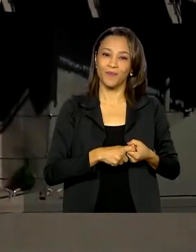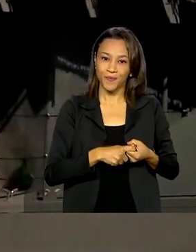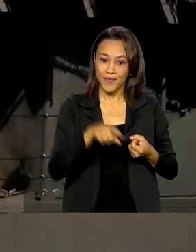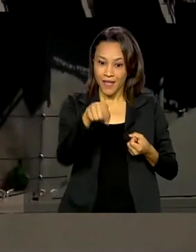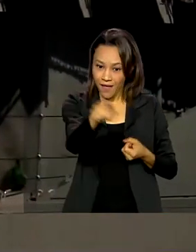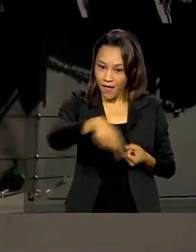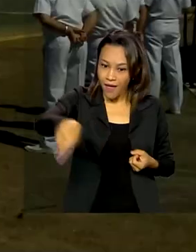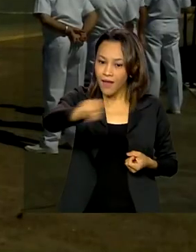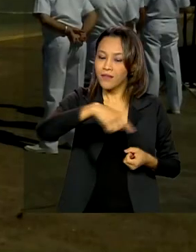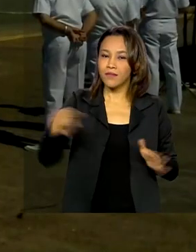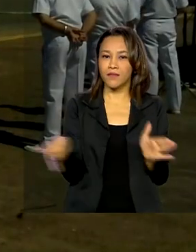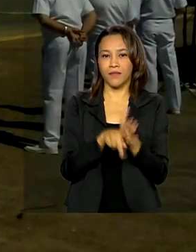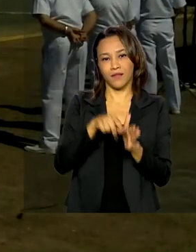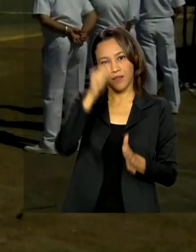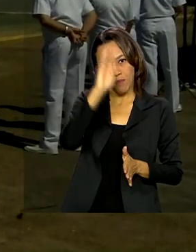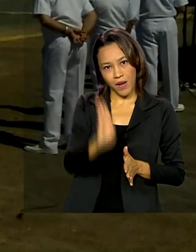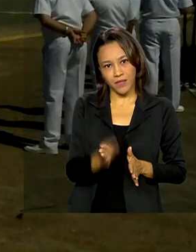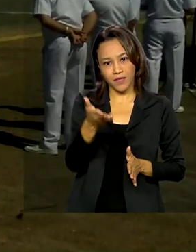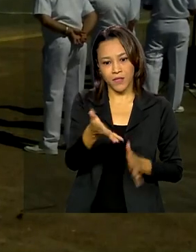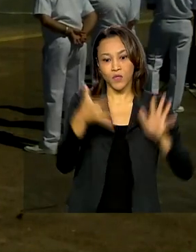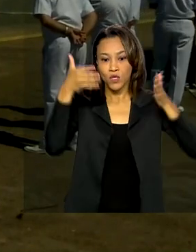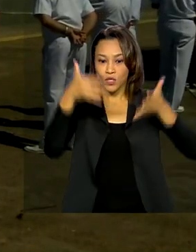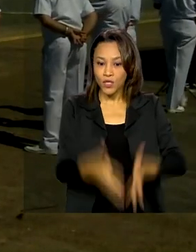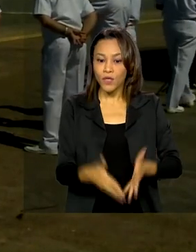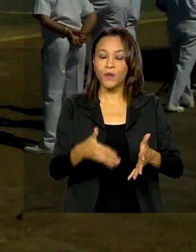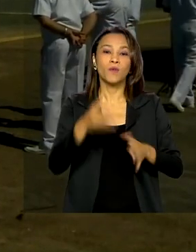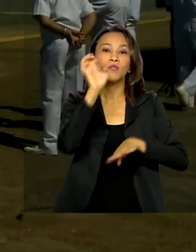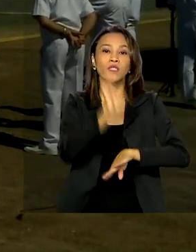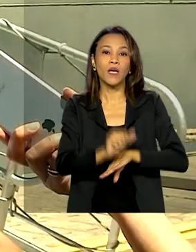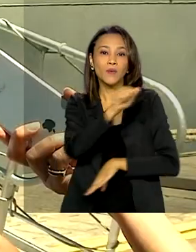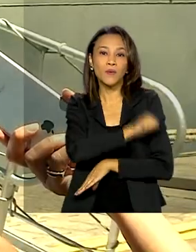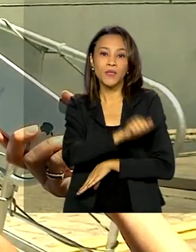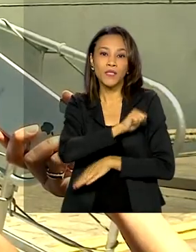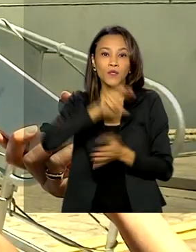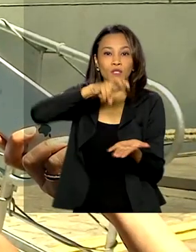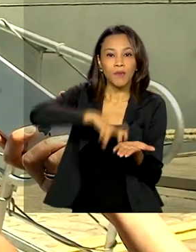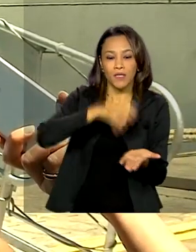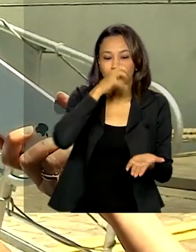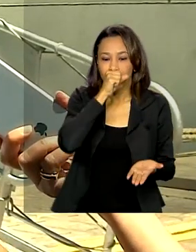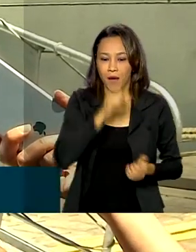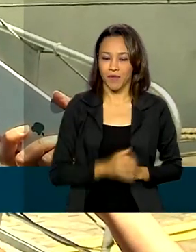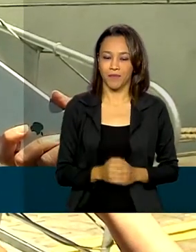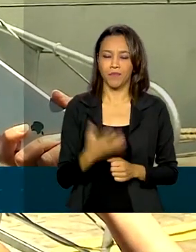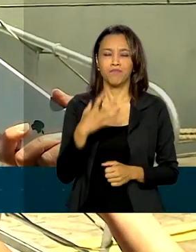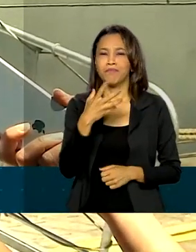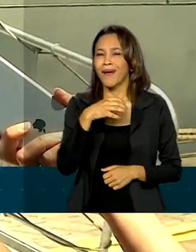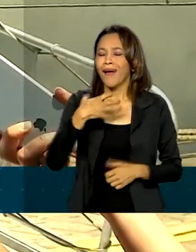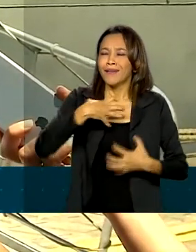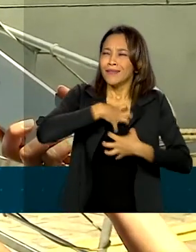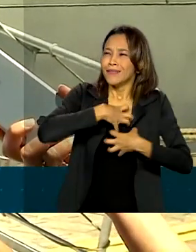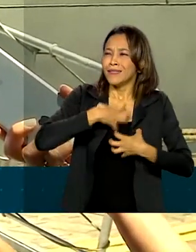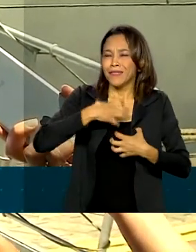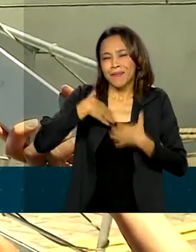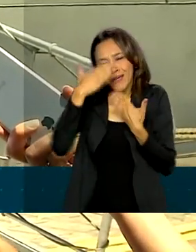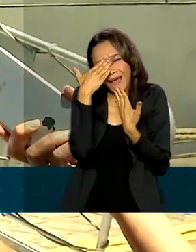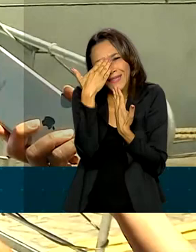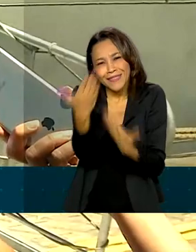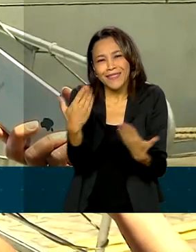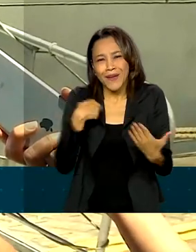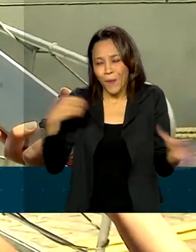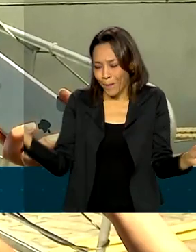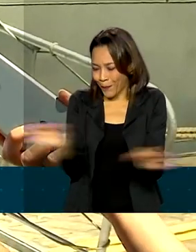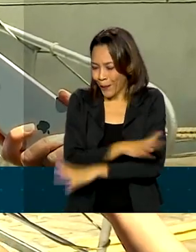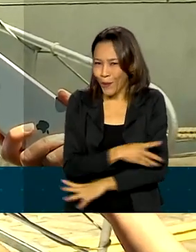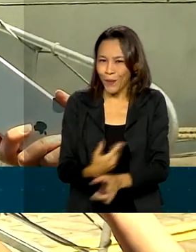da Marinha Brasileira aportou no Rio de Janeiro na manhã de sábado. Um sentimento de gratidão e dever cumprido agora, fechando a missão da